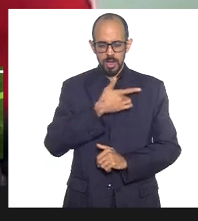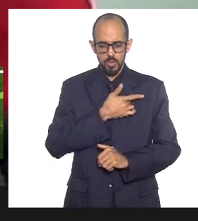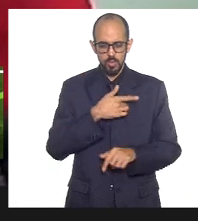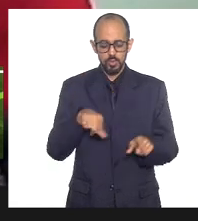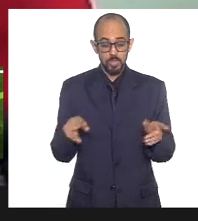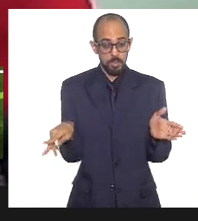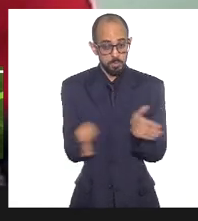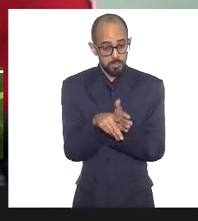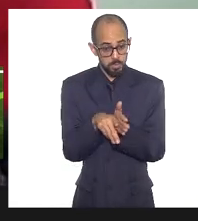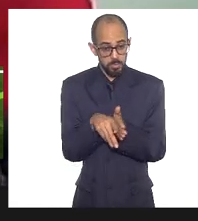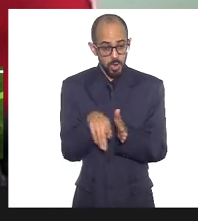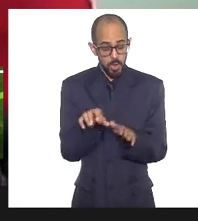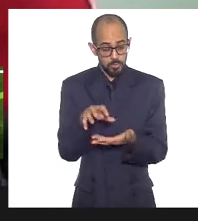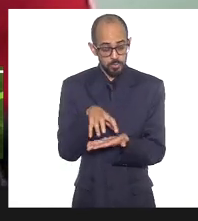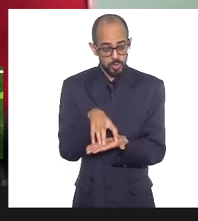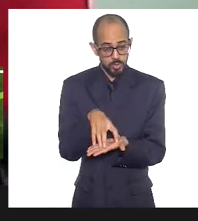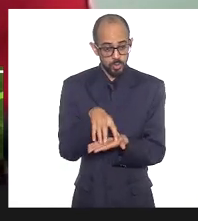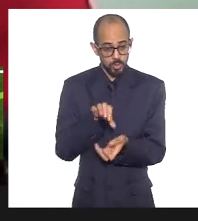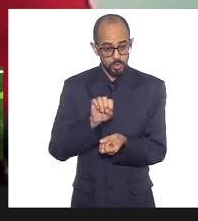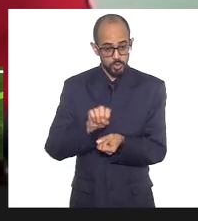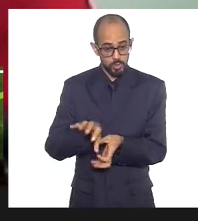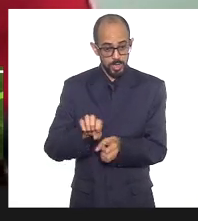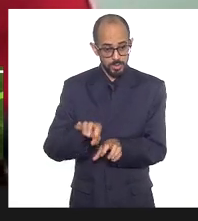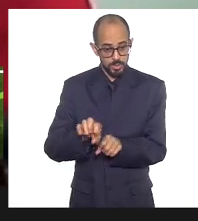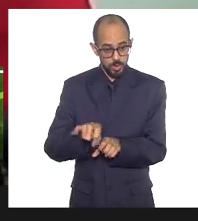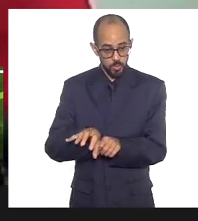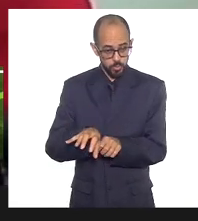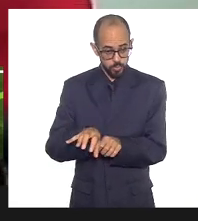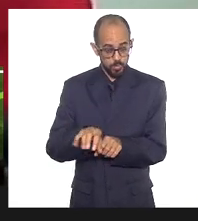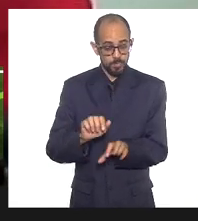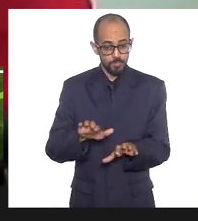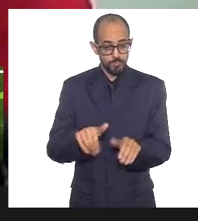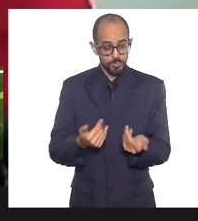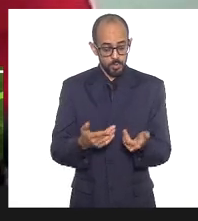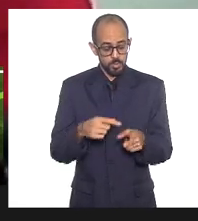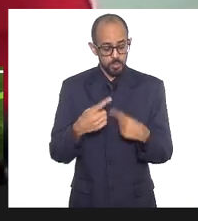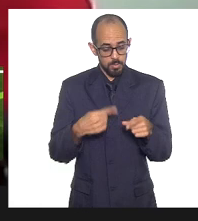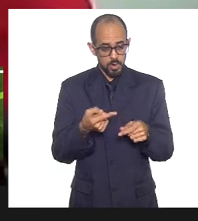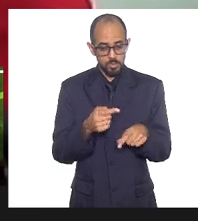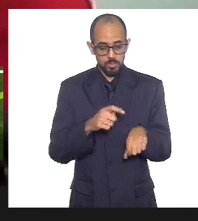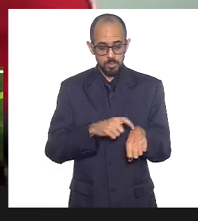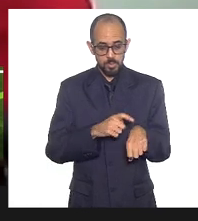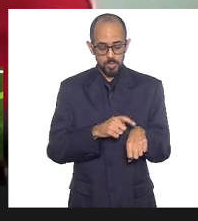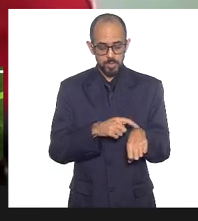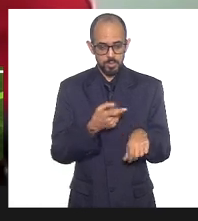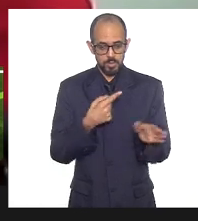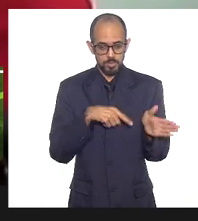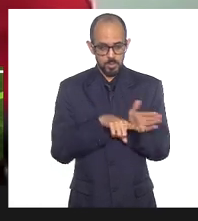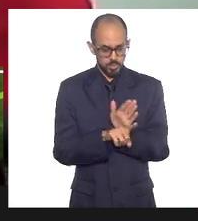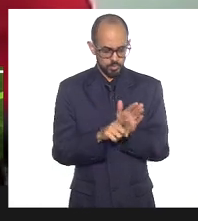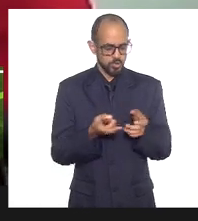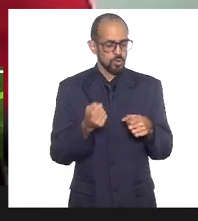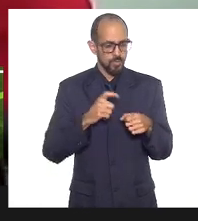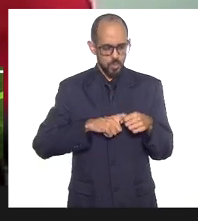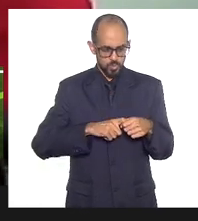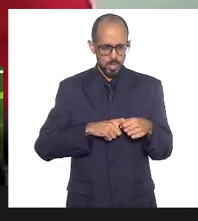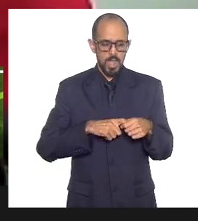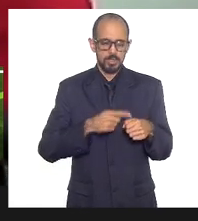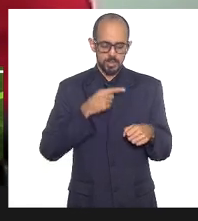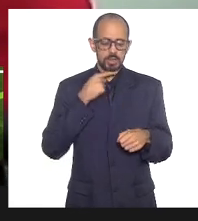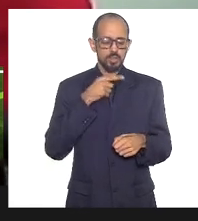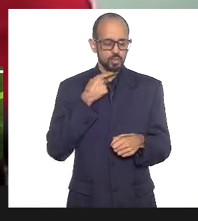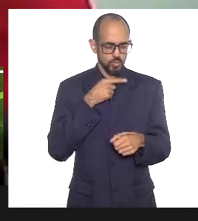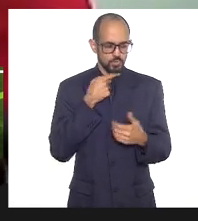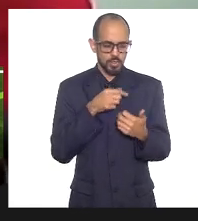própria área da educação, né? Então, que a gente na rodada aí das perguntas a gente voltasse a falar